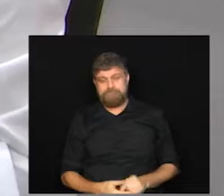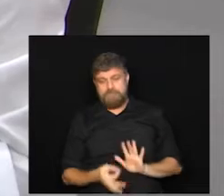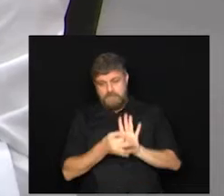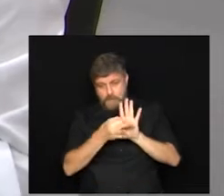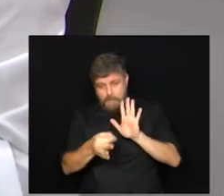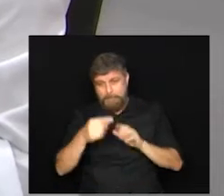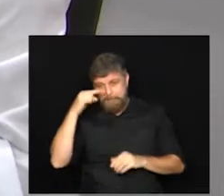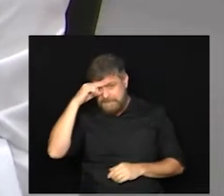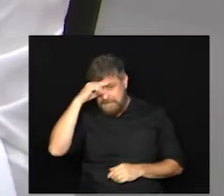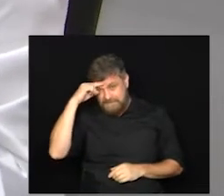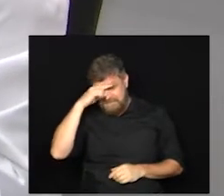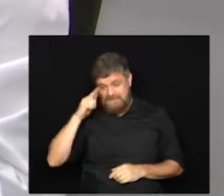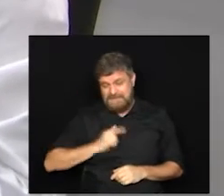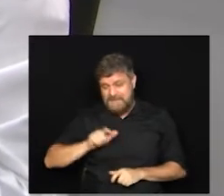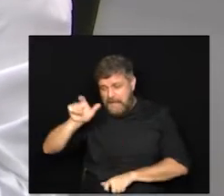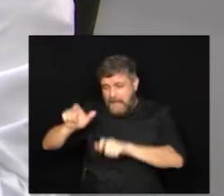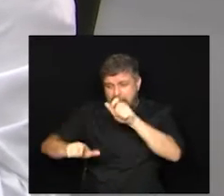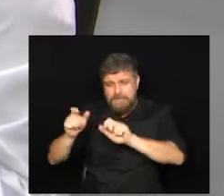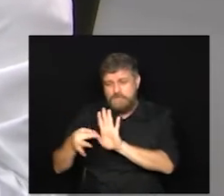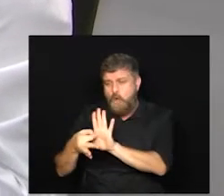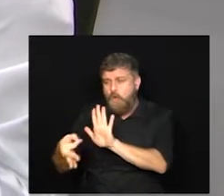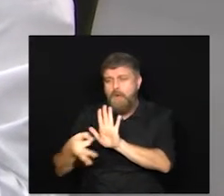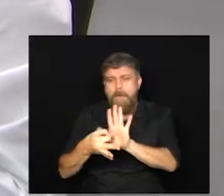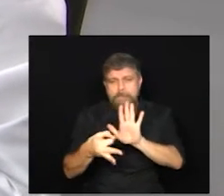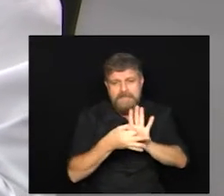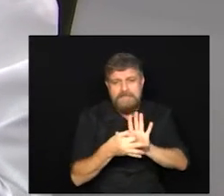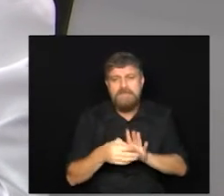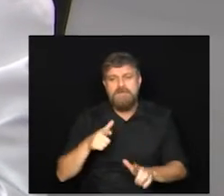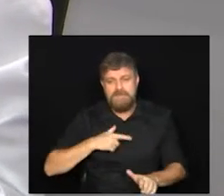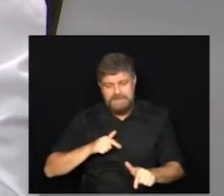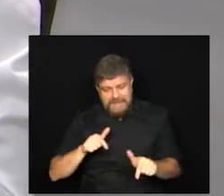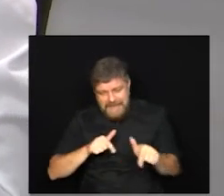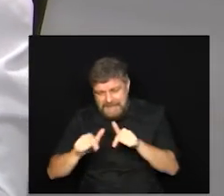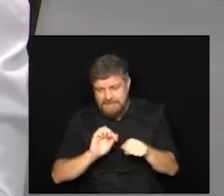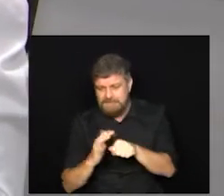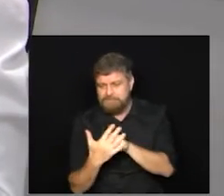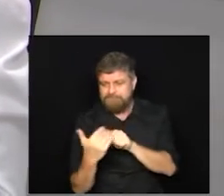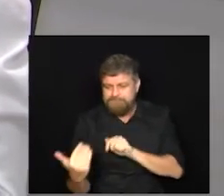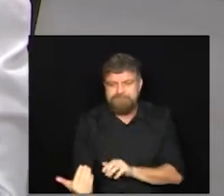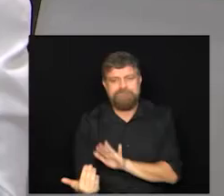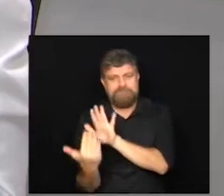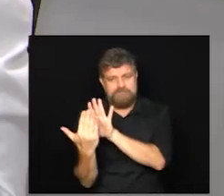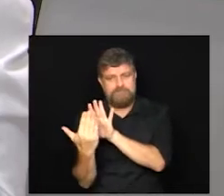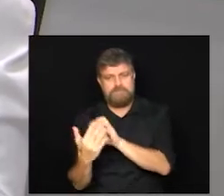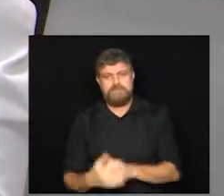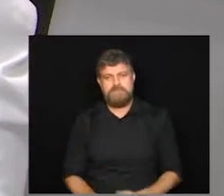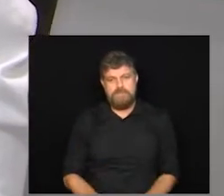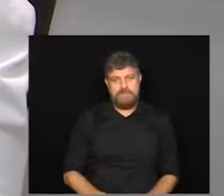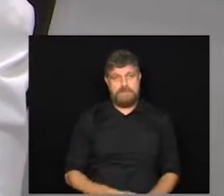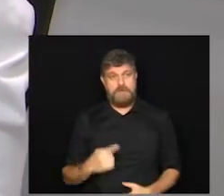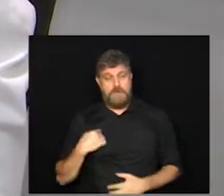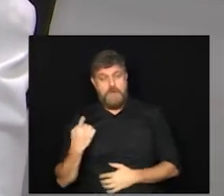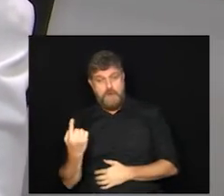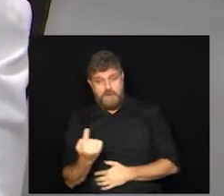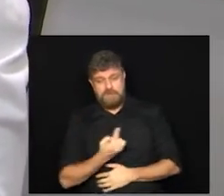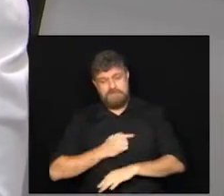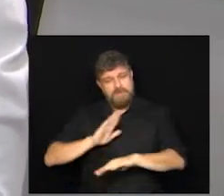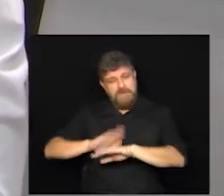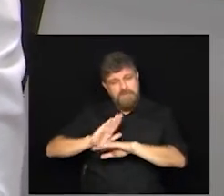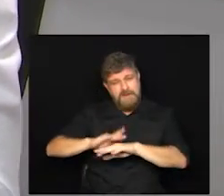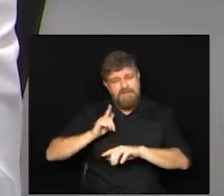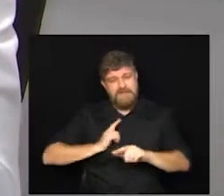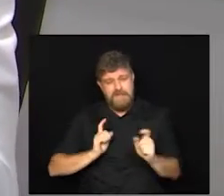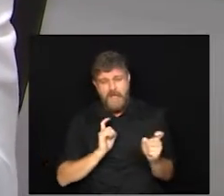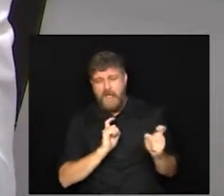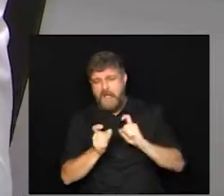a comissão vai ouvir várias pessoas que estão diretamente envolvidas no combate à pandemia. Nós faremos aqui várias